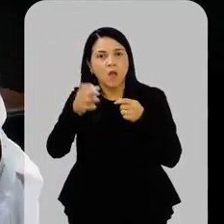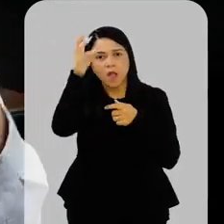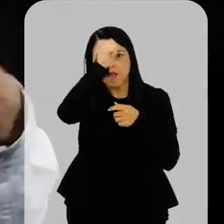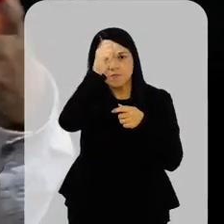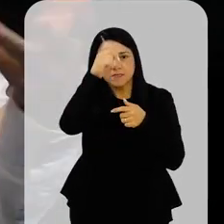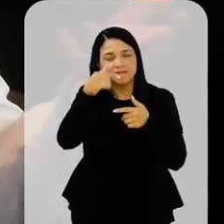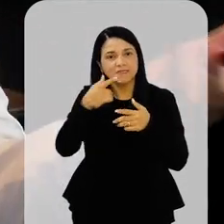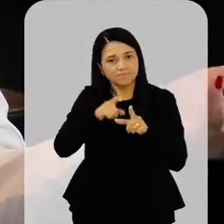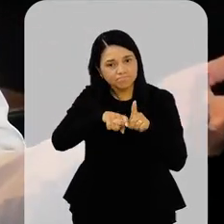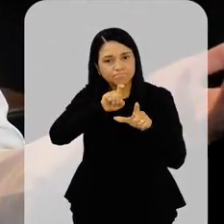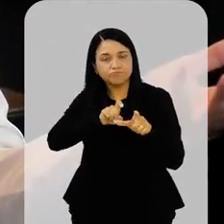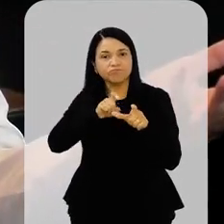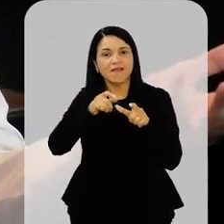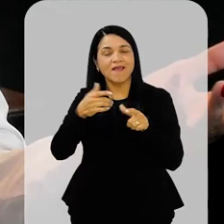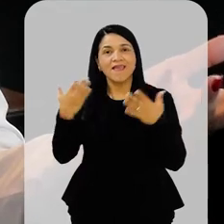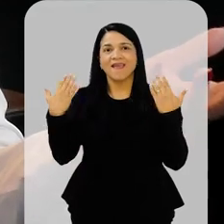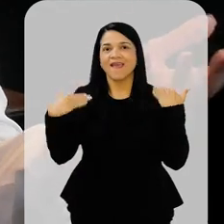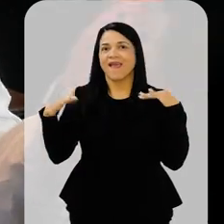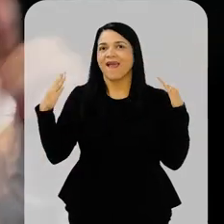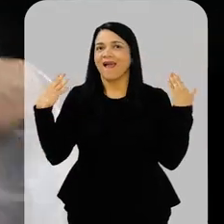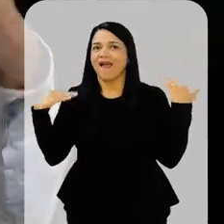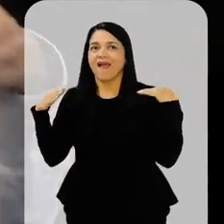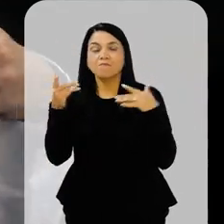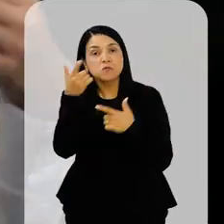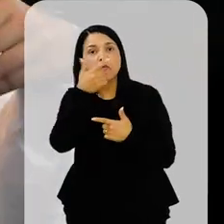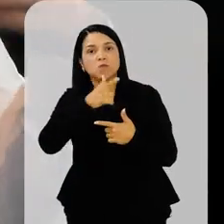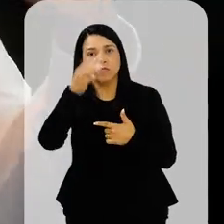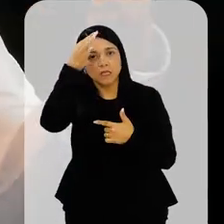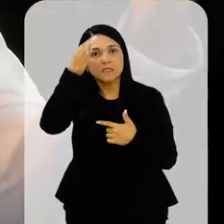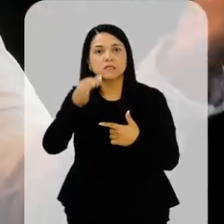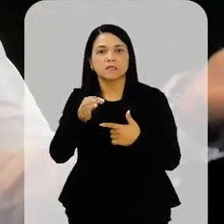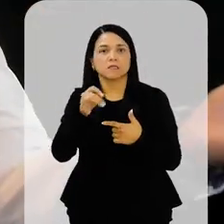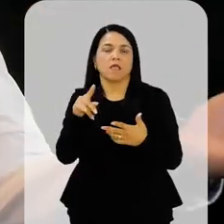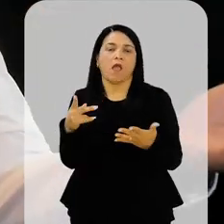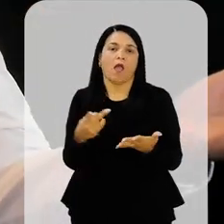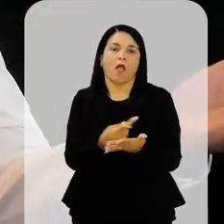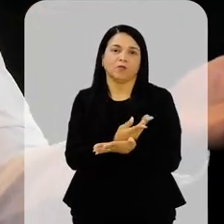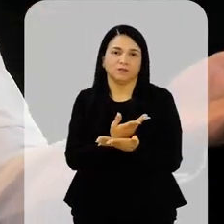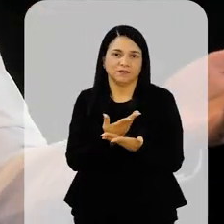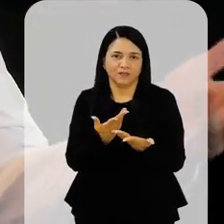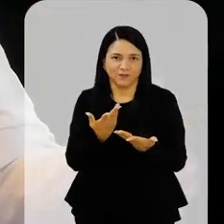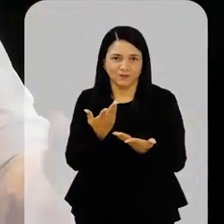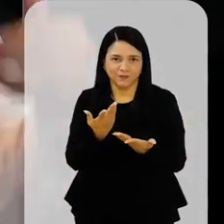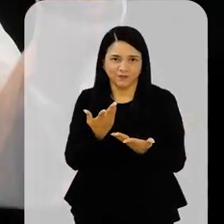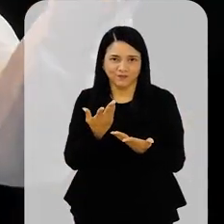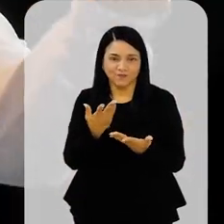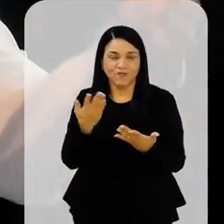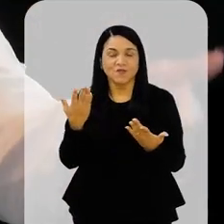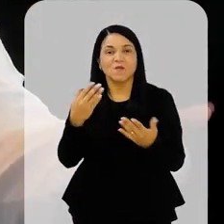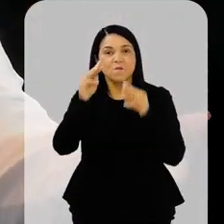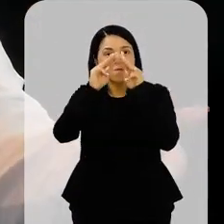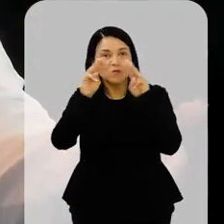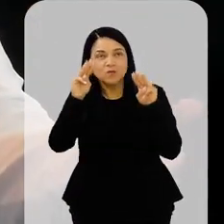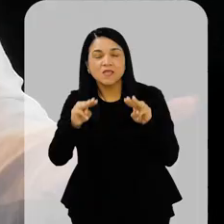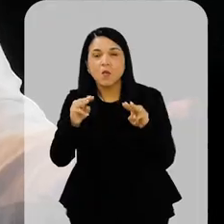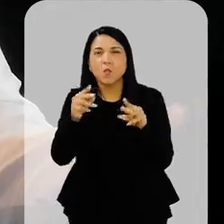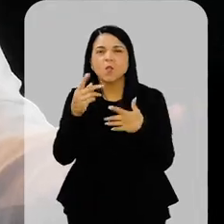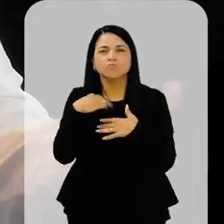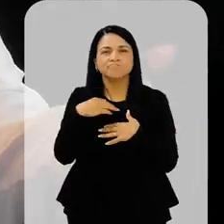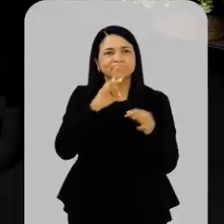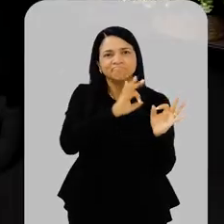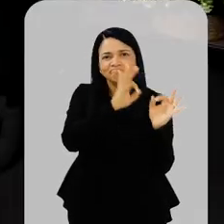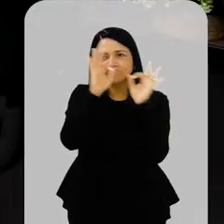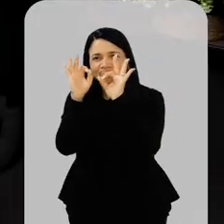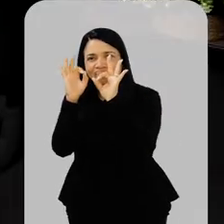mais prazer até naquele passeio, porque você consegue entender o que está acontecendo, né? Você consegue ir a um museu e entender